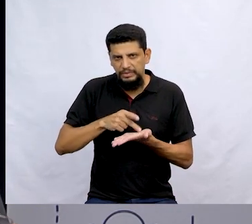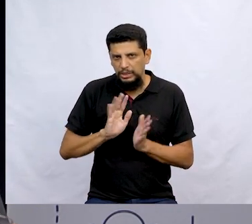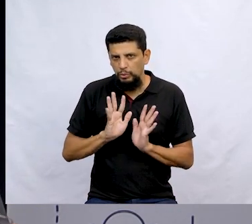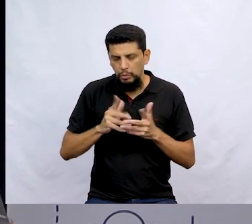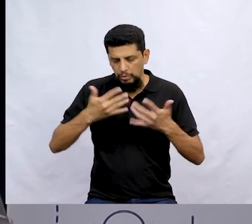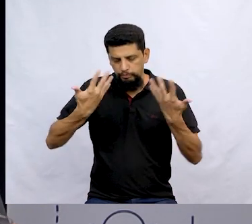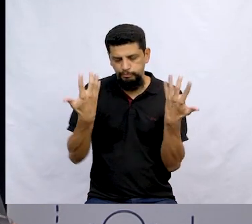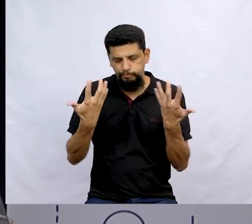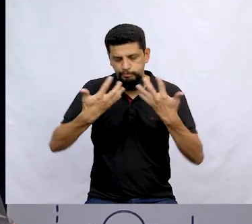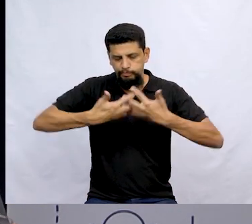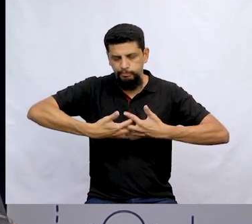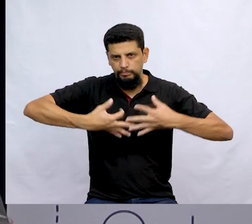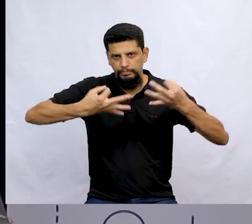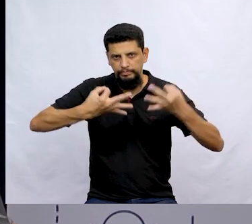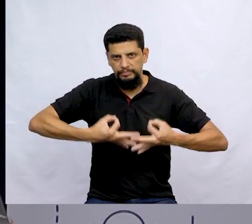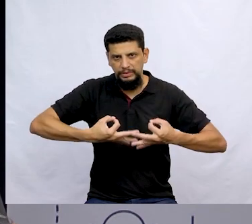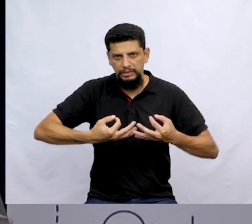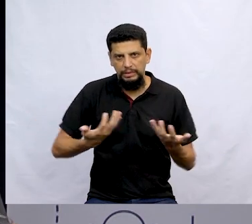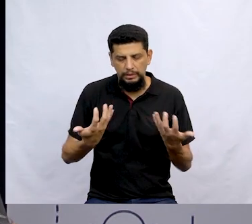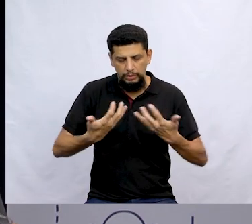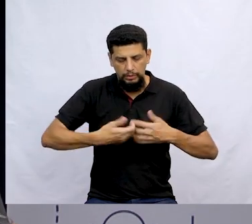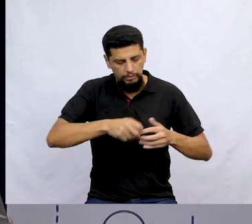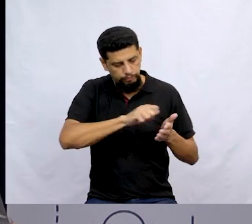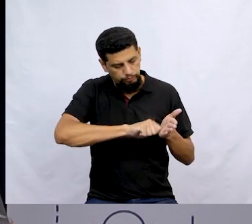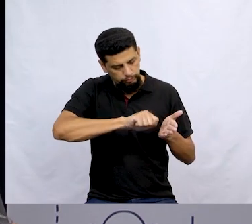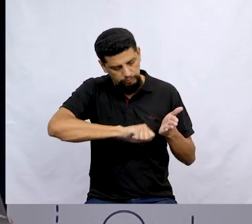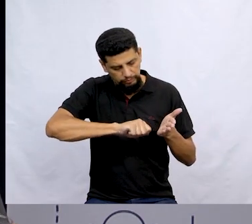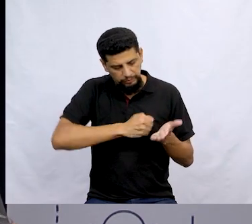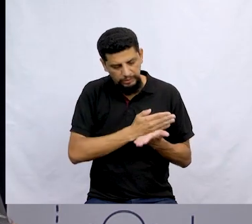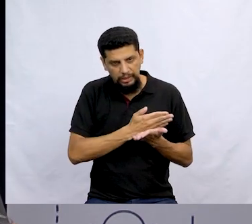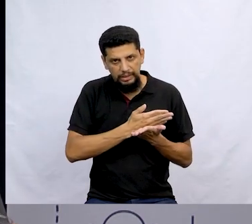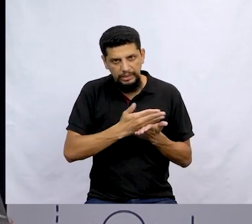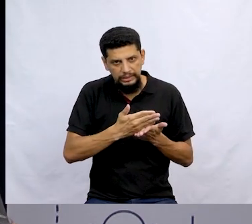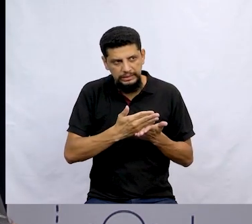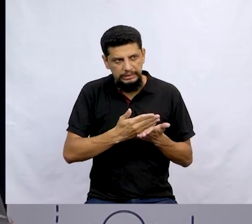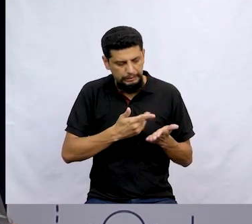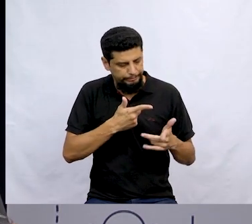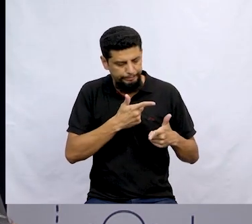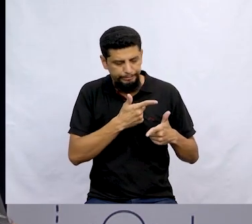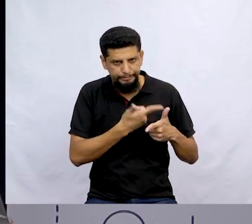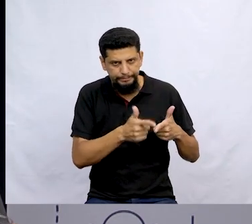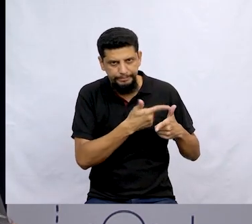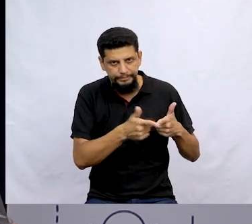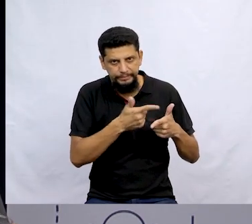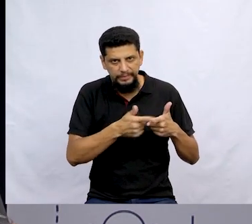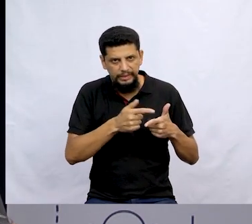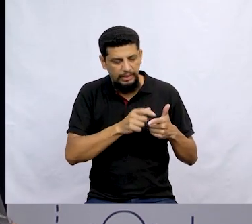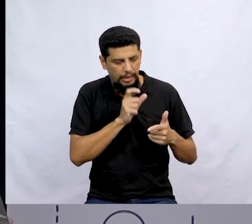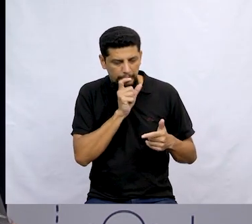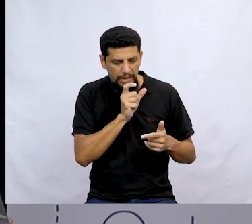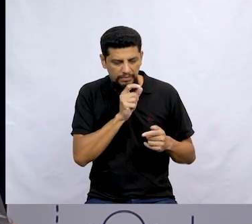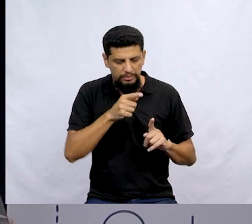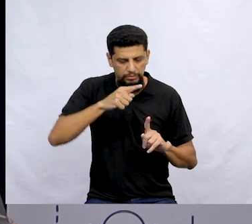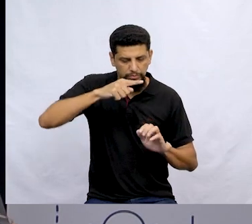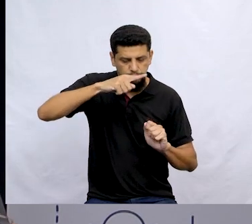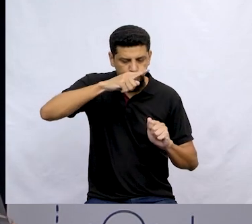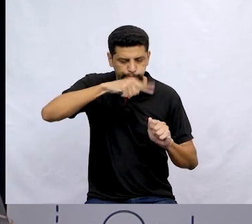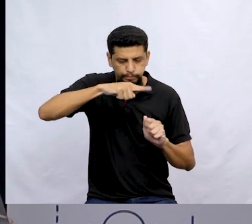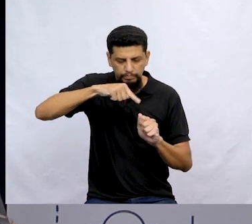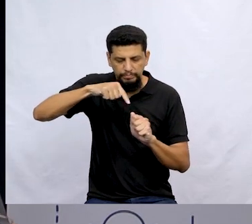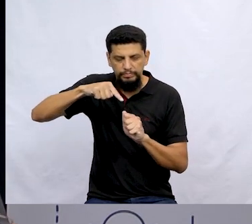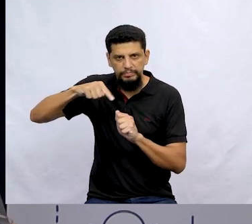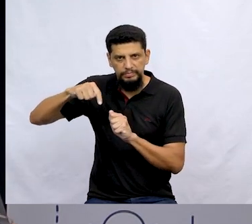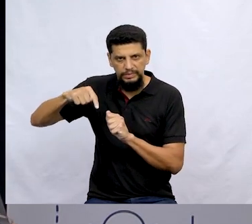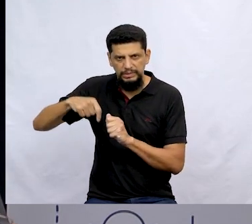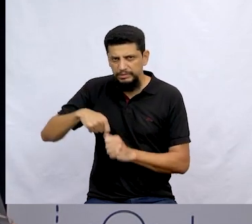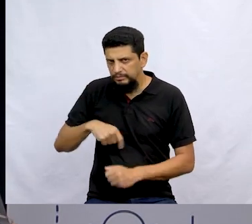funcionavam muito bem. A máquina de fazer lição de casas, logo no começo, deu o maior problema acentuando palavras que não eram para ser